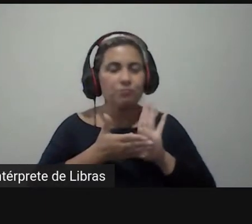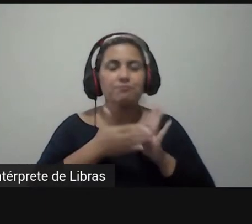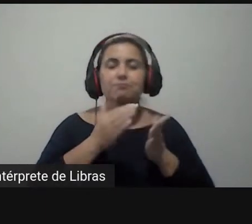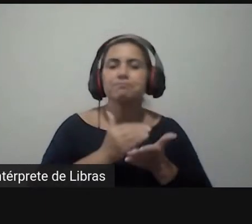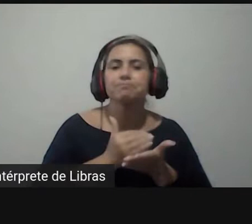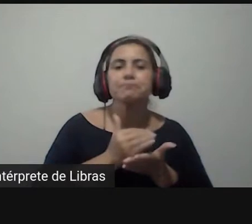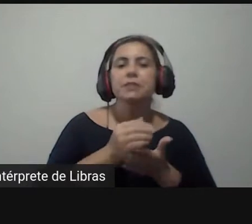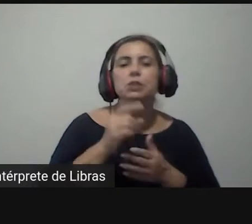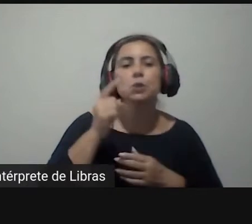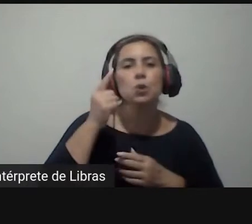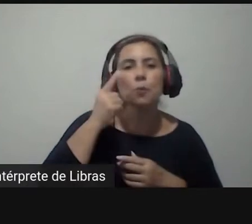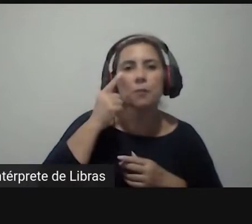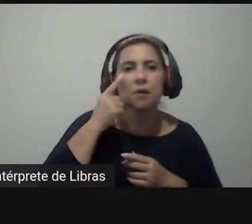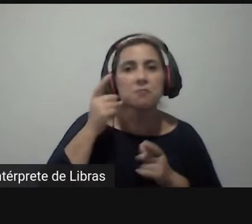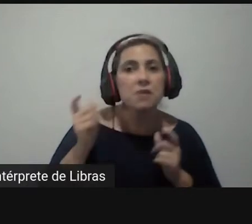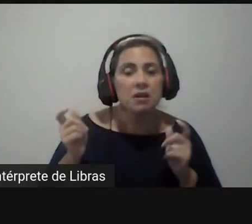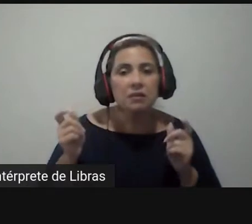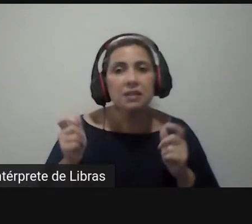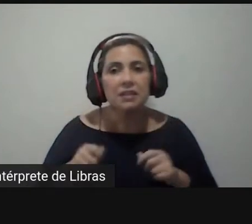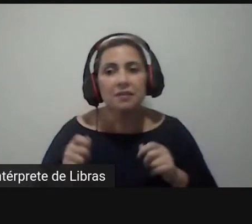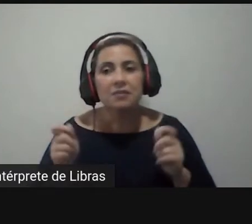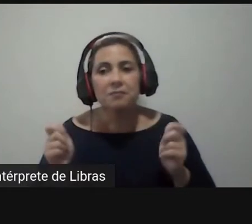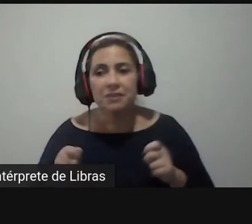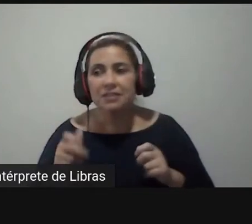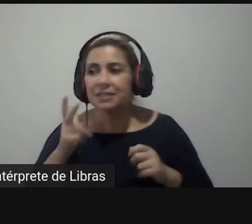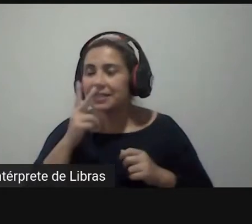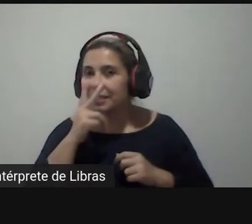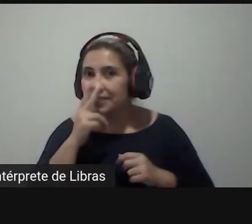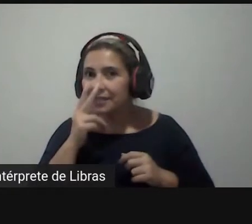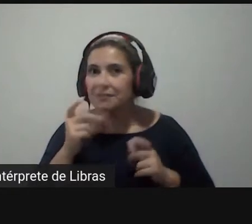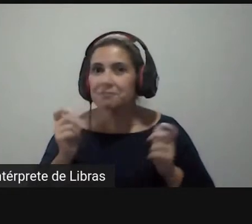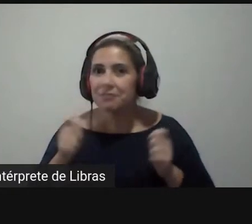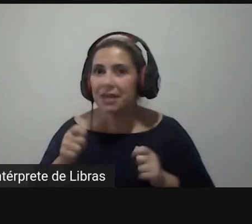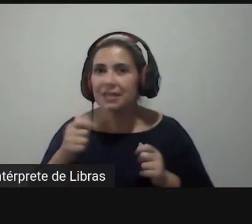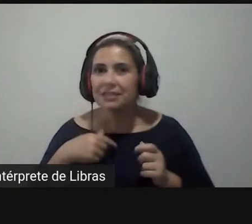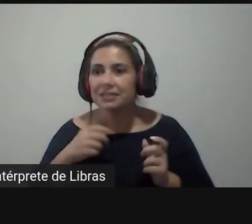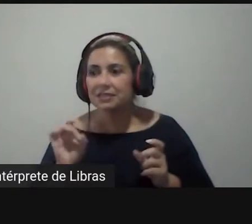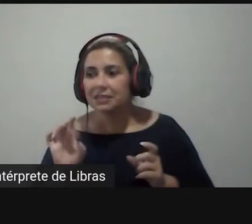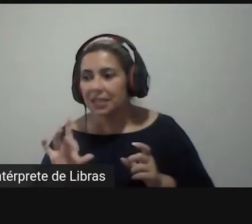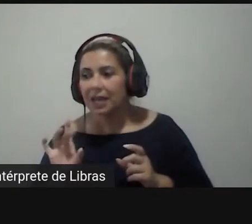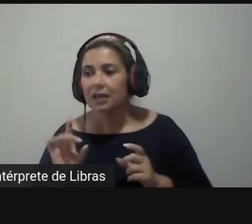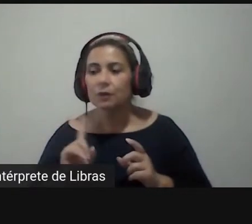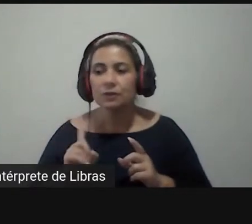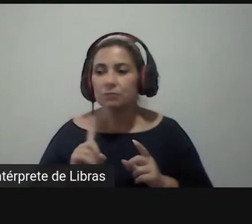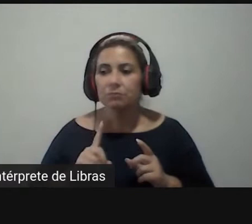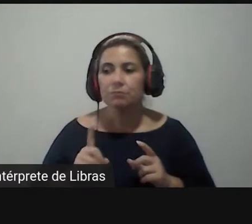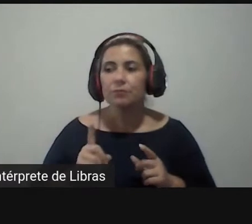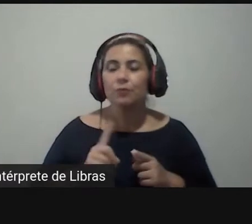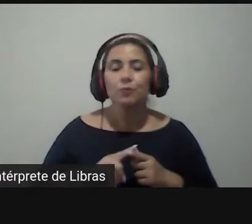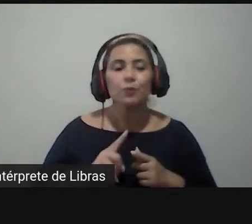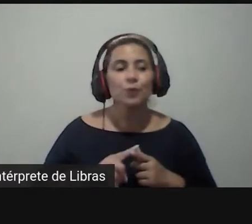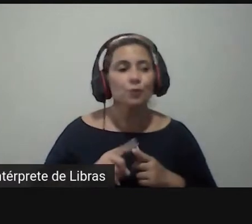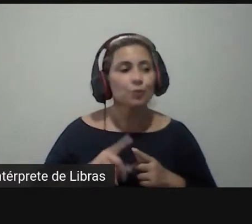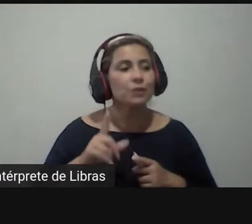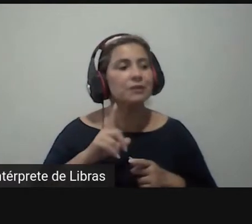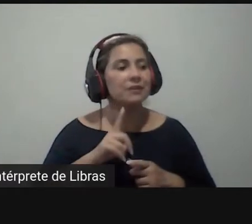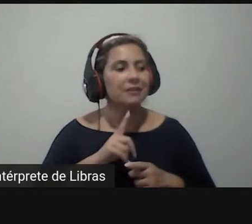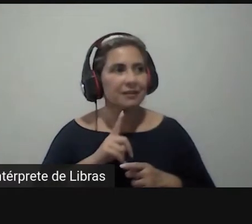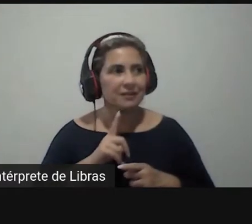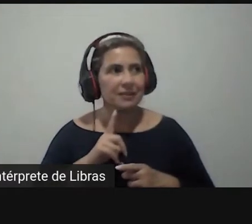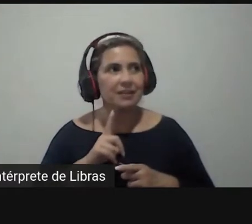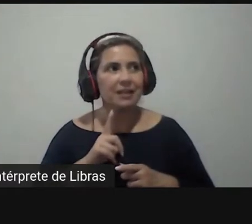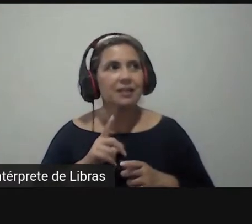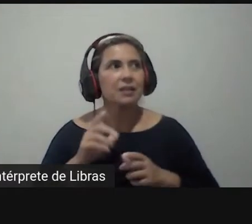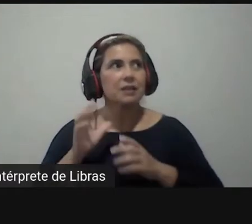o intuito de viabilizar algo que parece inviável porque quando se tem numa